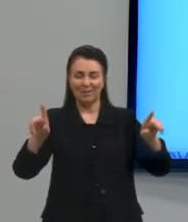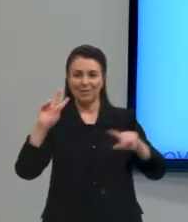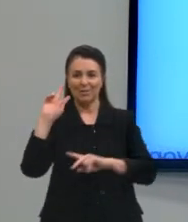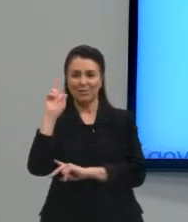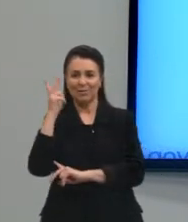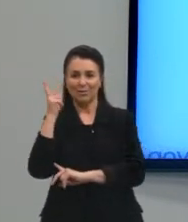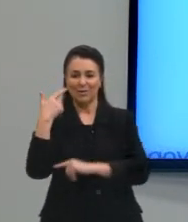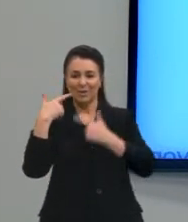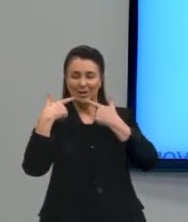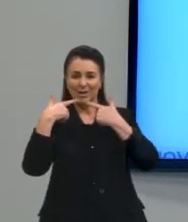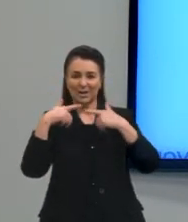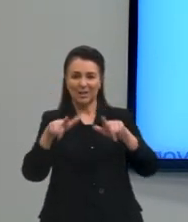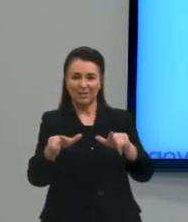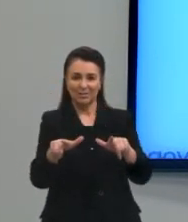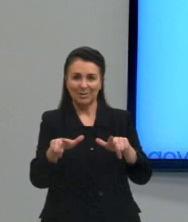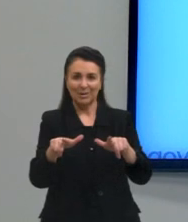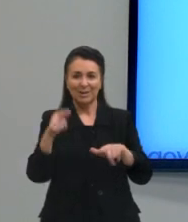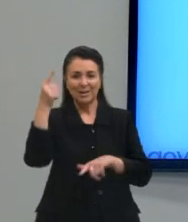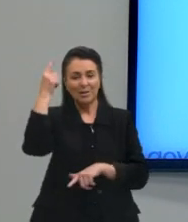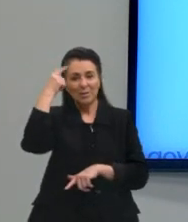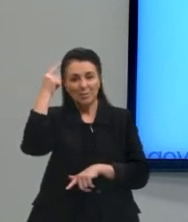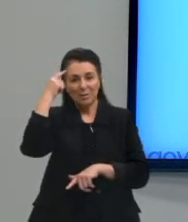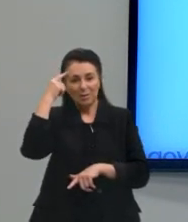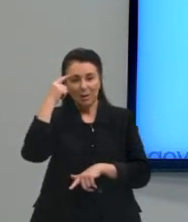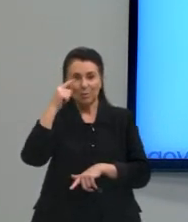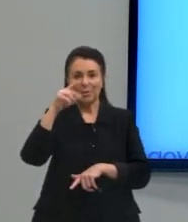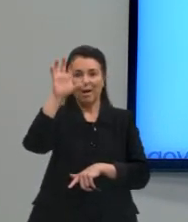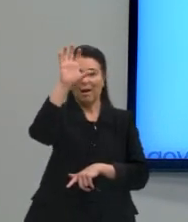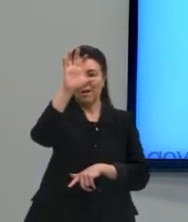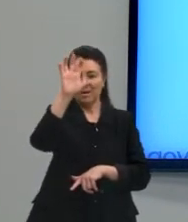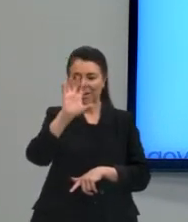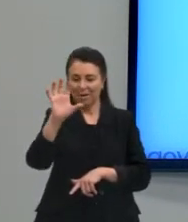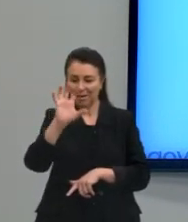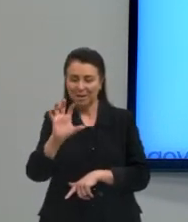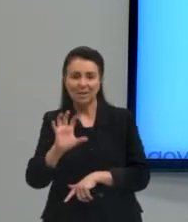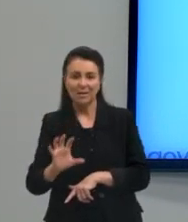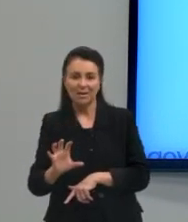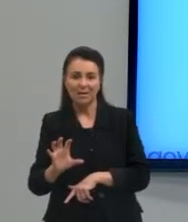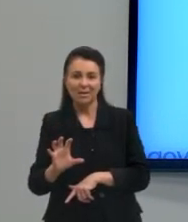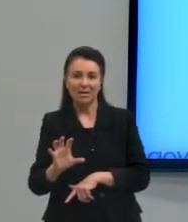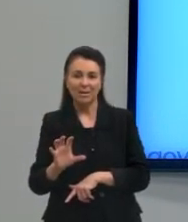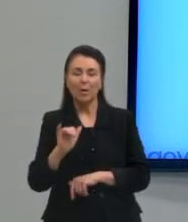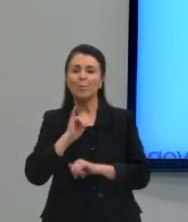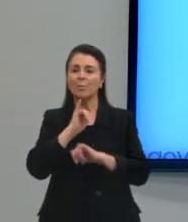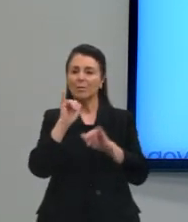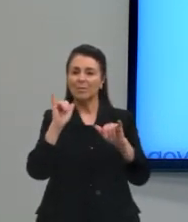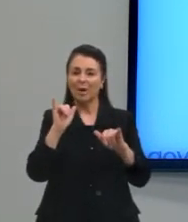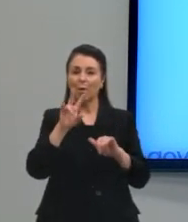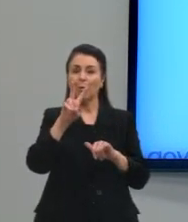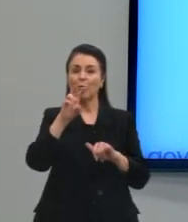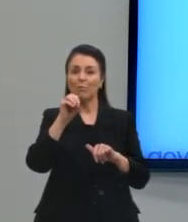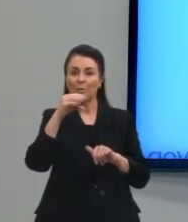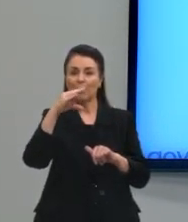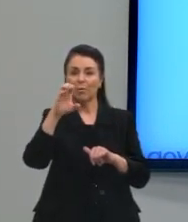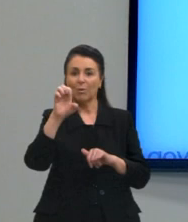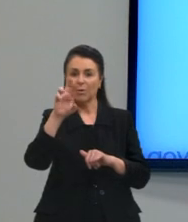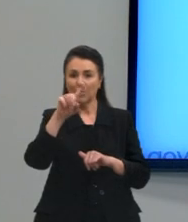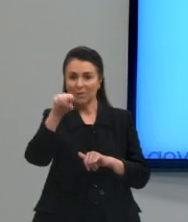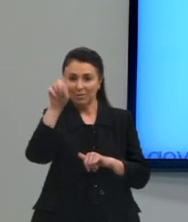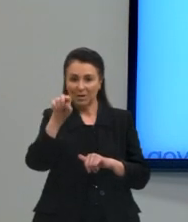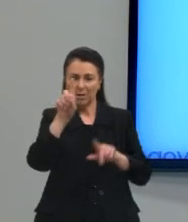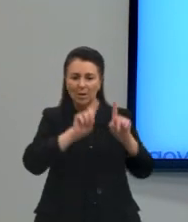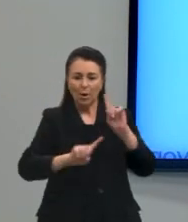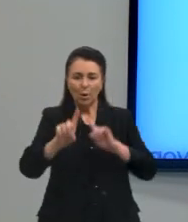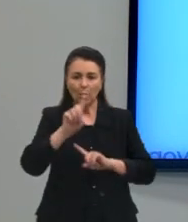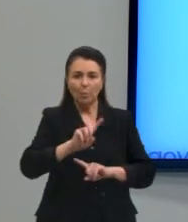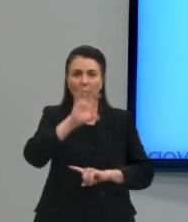em situações de variação regional, a gente poderia ainda dizer que o você, em algumas regiões